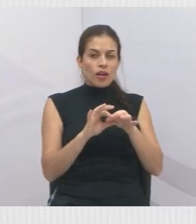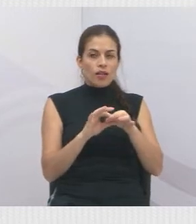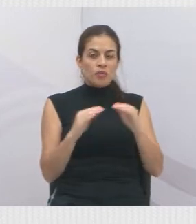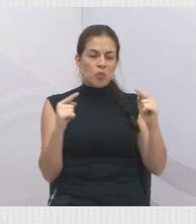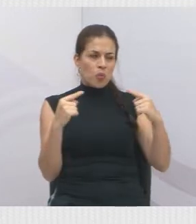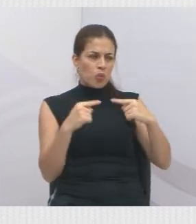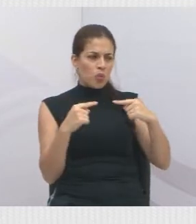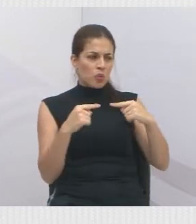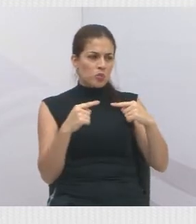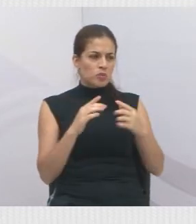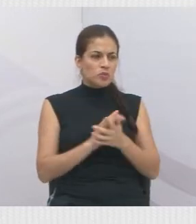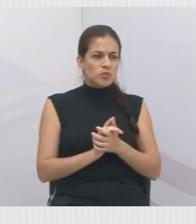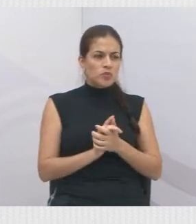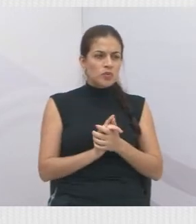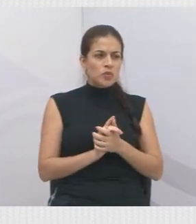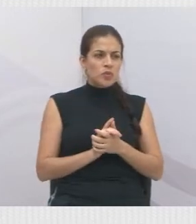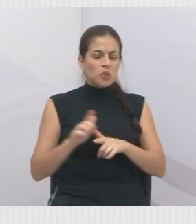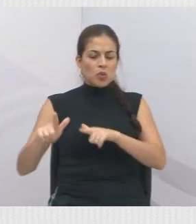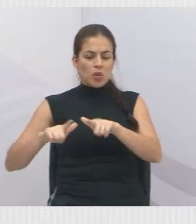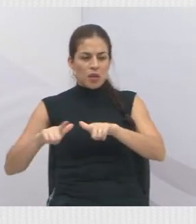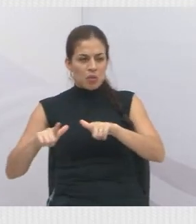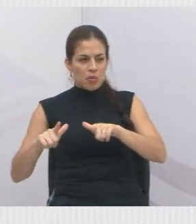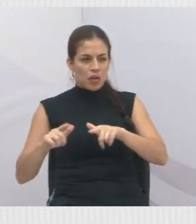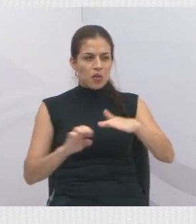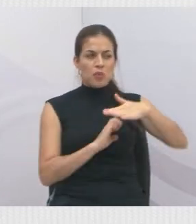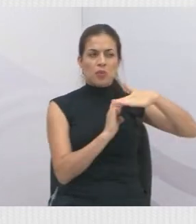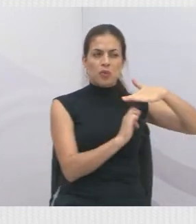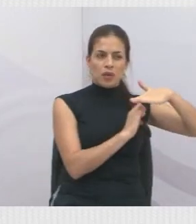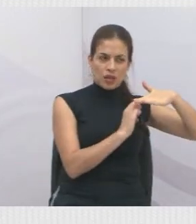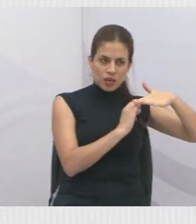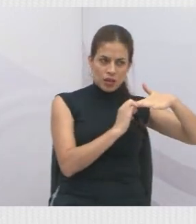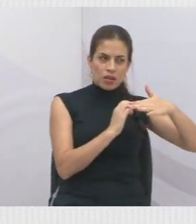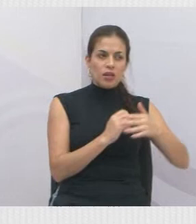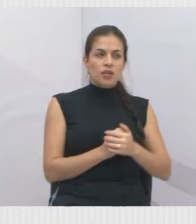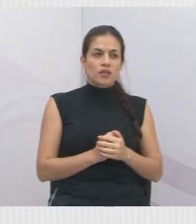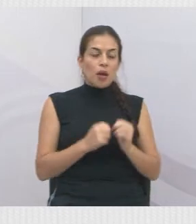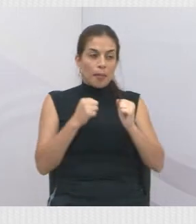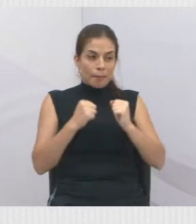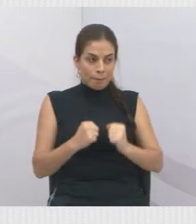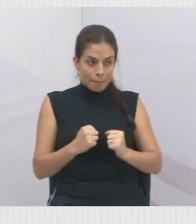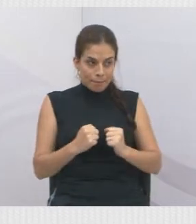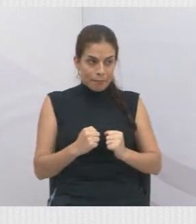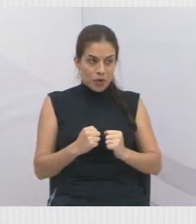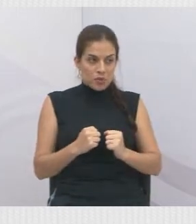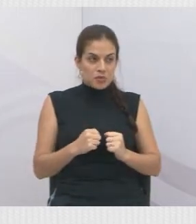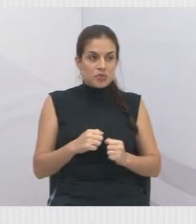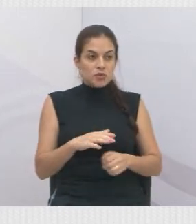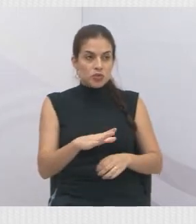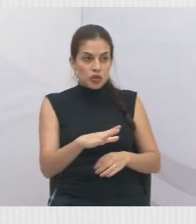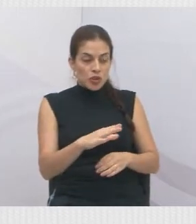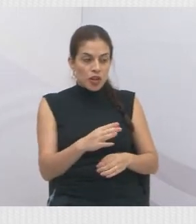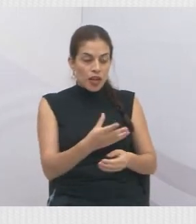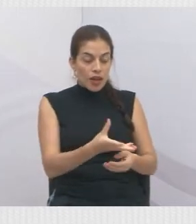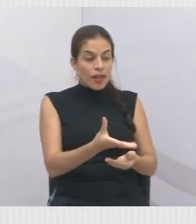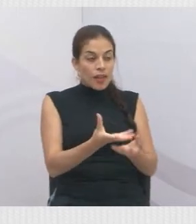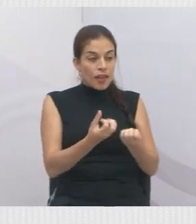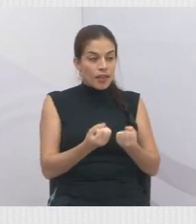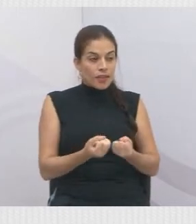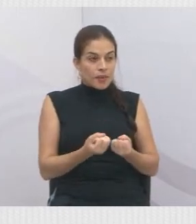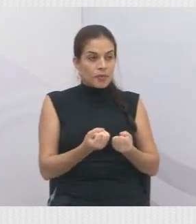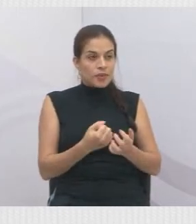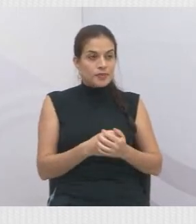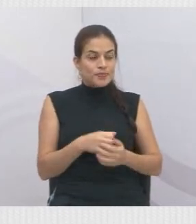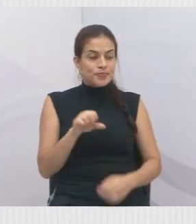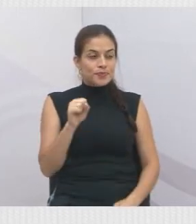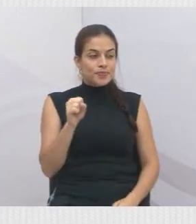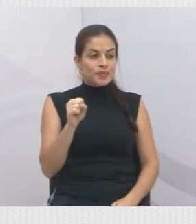ele pode levantar aí 80% do fundo de garantia. E a multa, que é normalmente 40%, no caso de